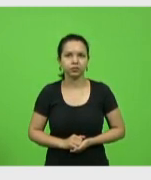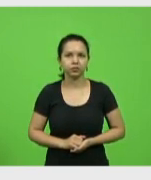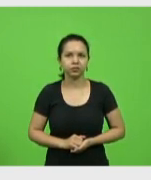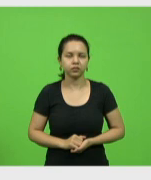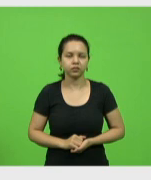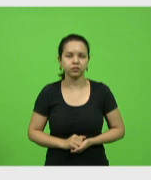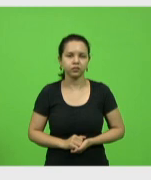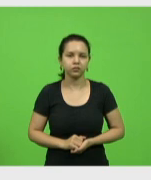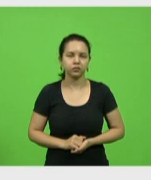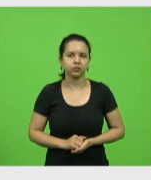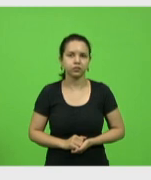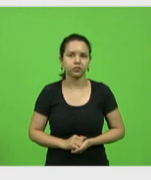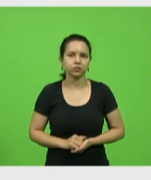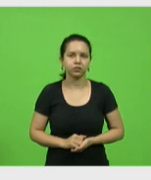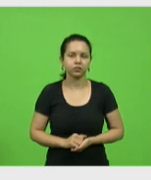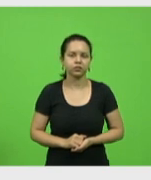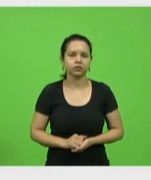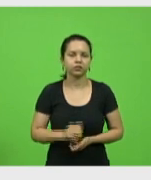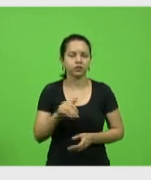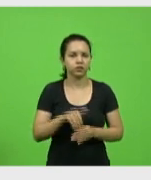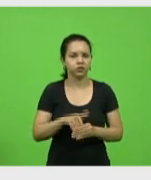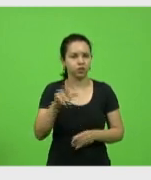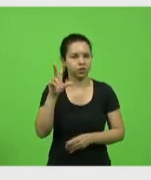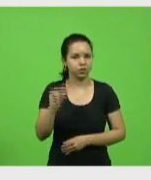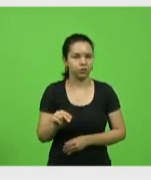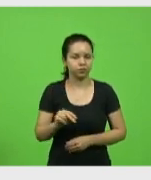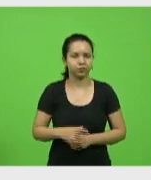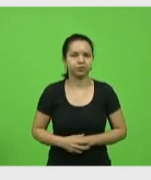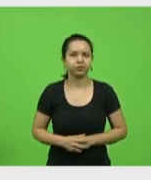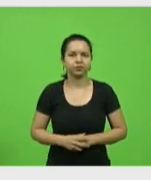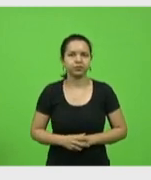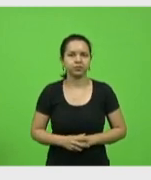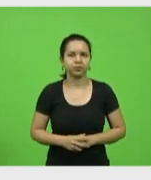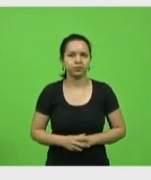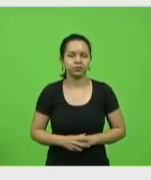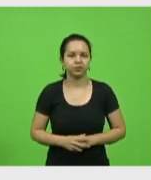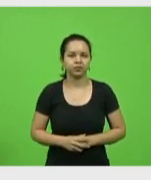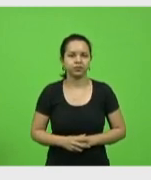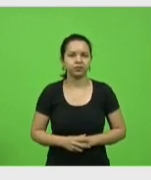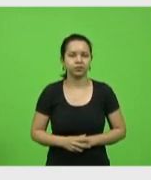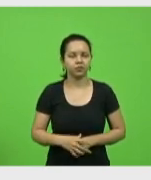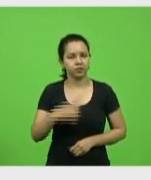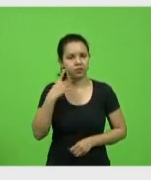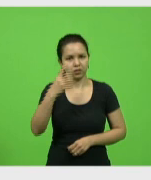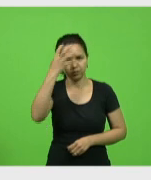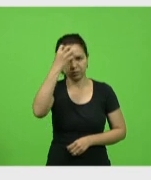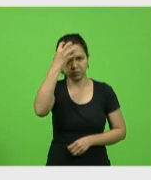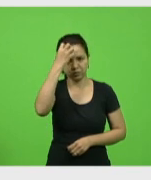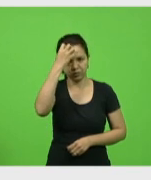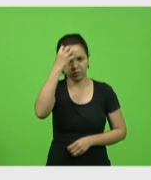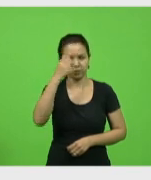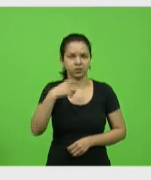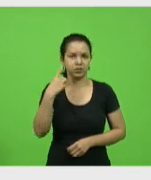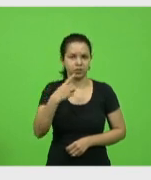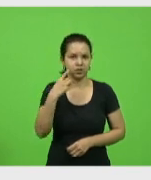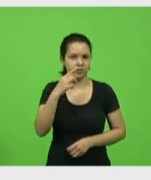Voto não, senhor presidente. Deputado Ismael dos Santos. Deputado Ivan Nats.